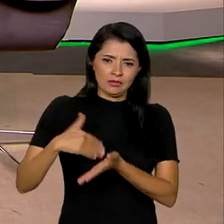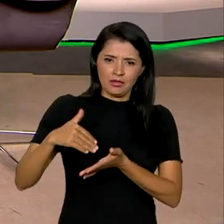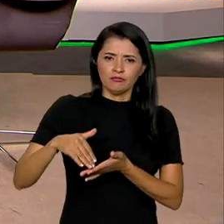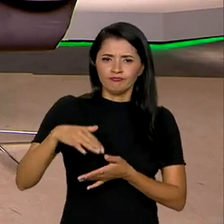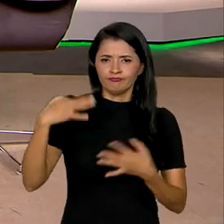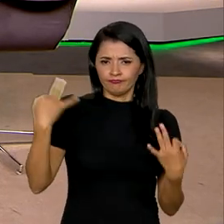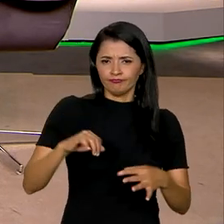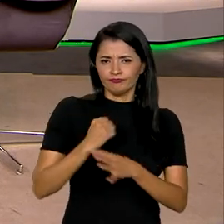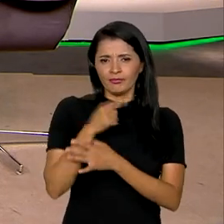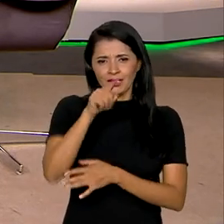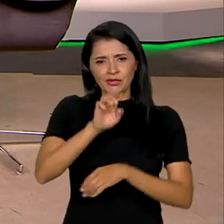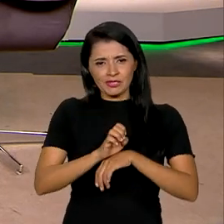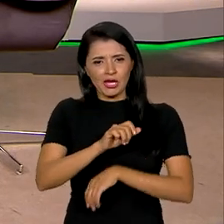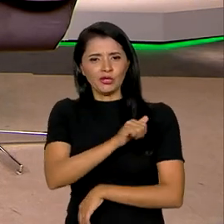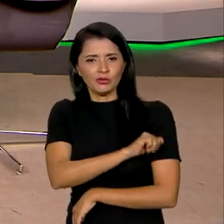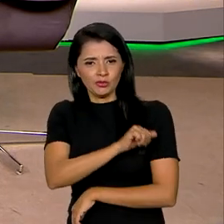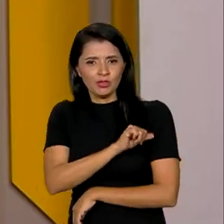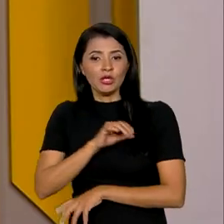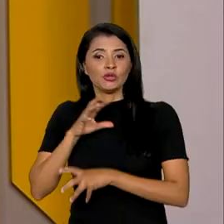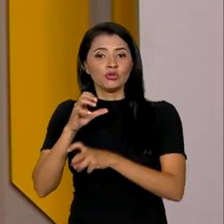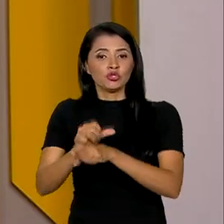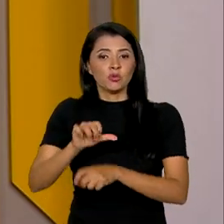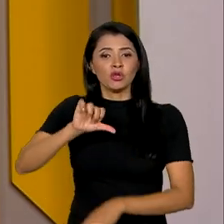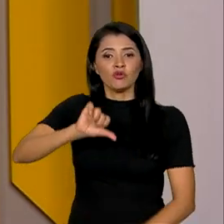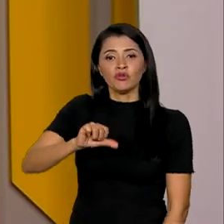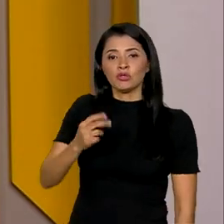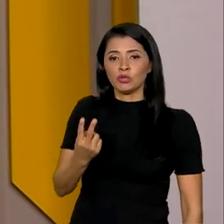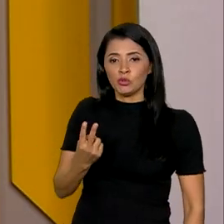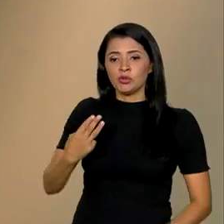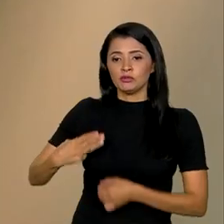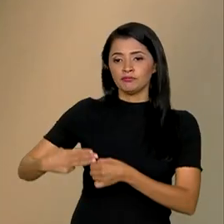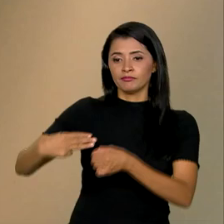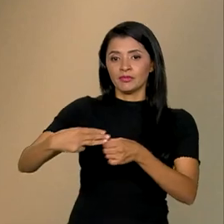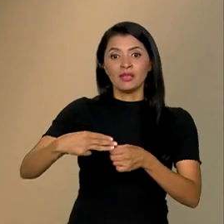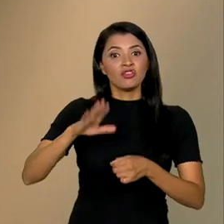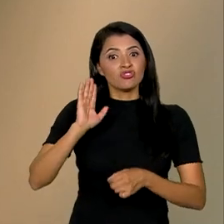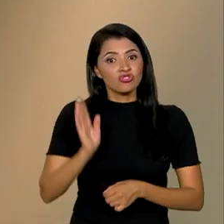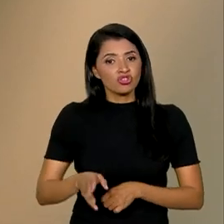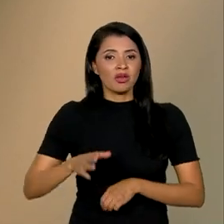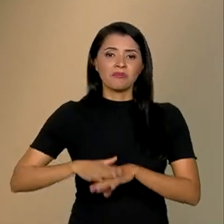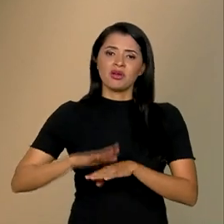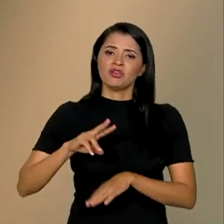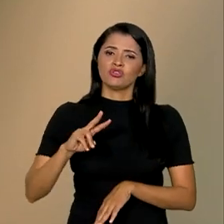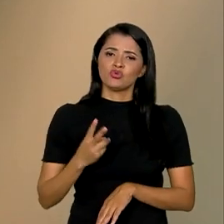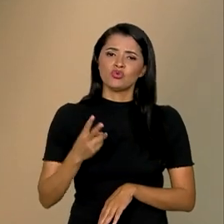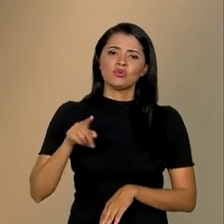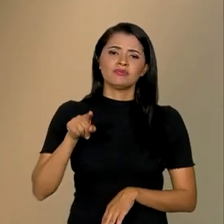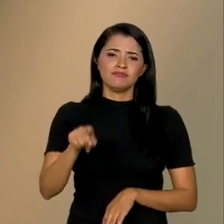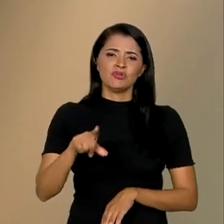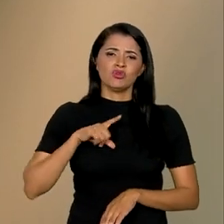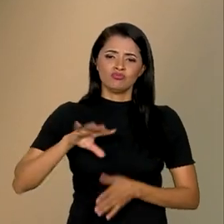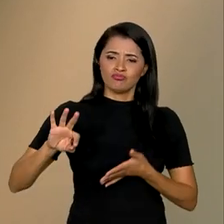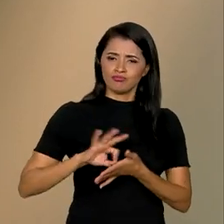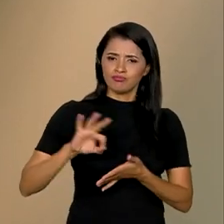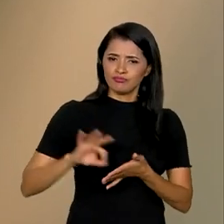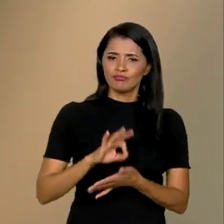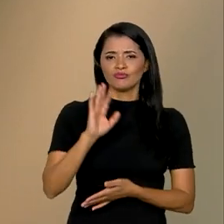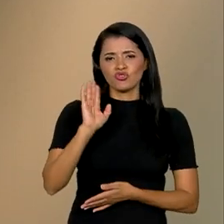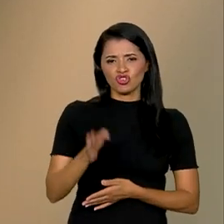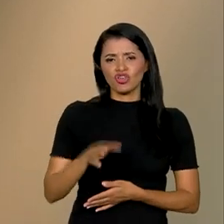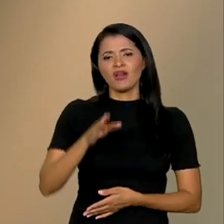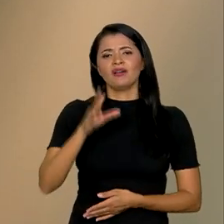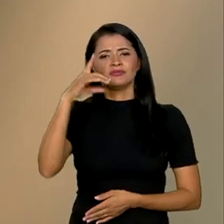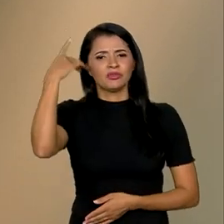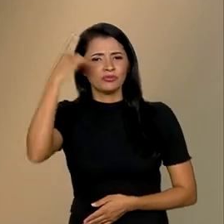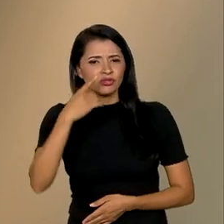no Estado do Rio de Janeiro, nós temos 92 municípios, e nós já temos mais de 2 mil inscrições. Deputados federais, deputados